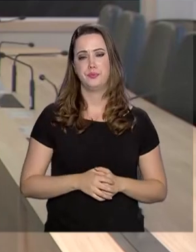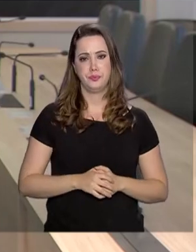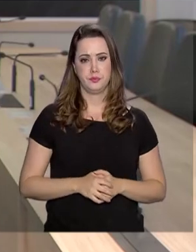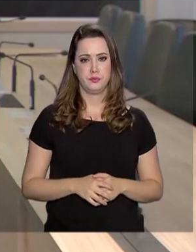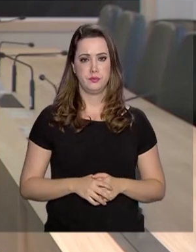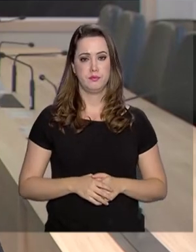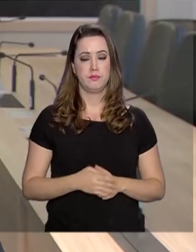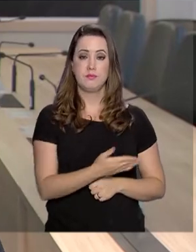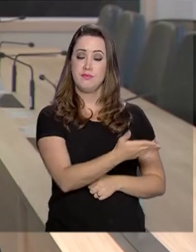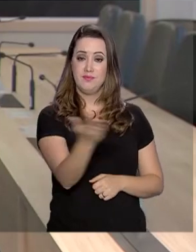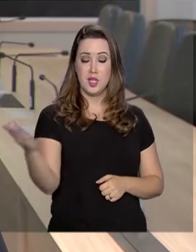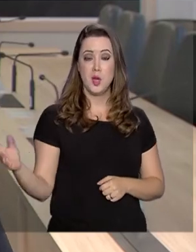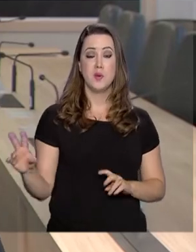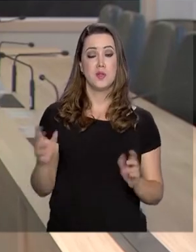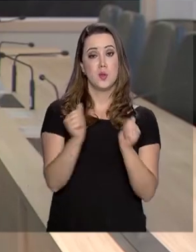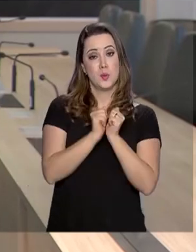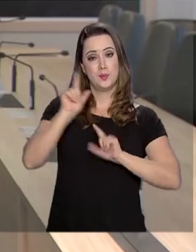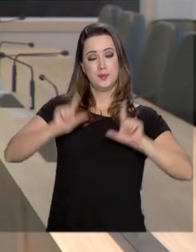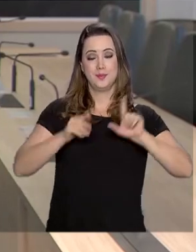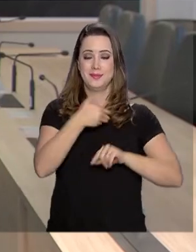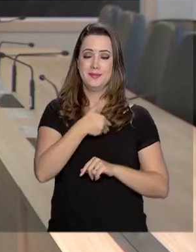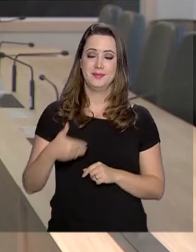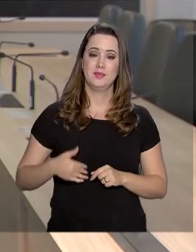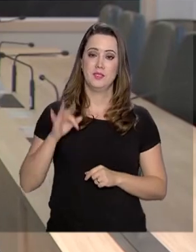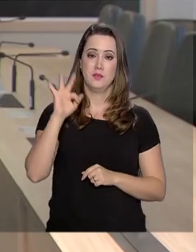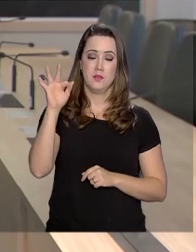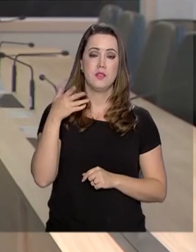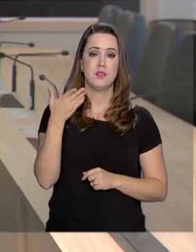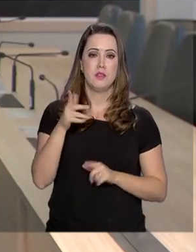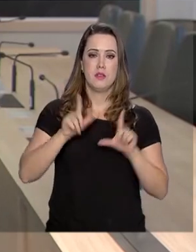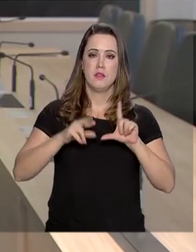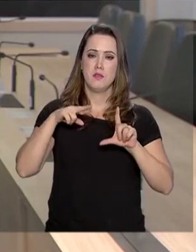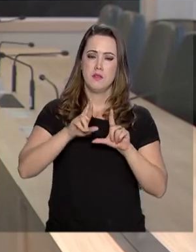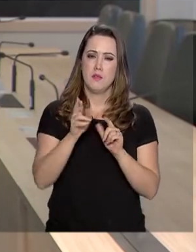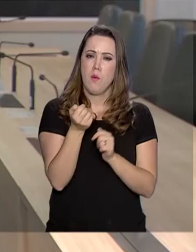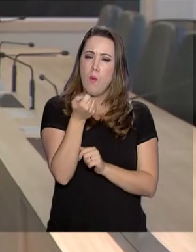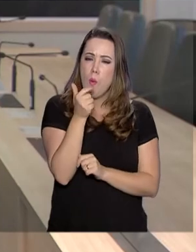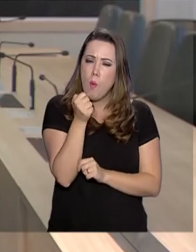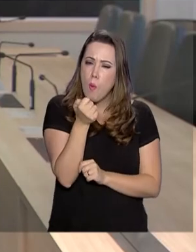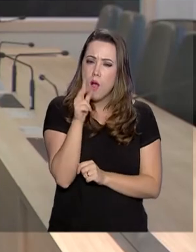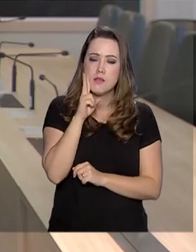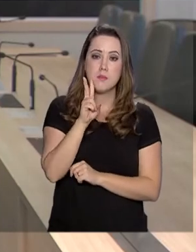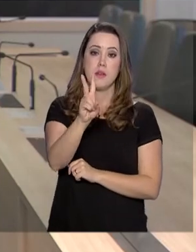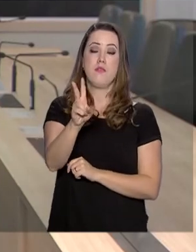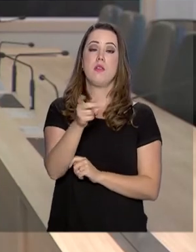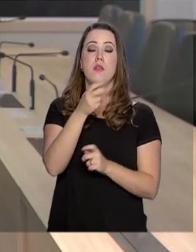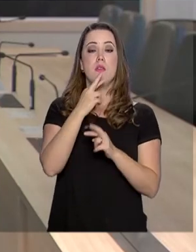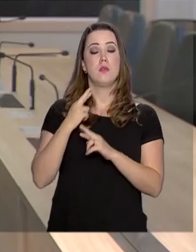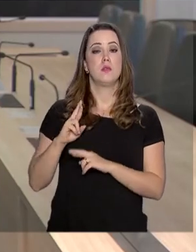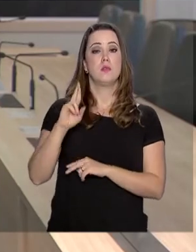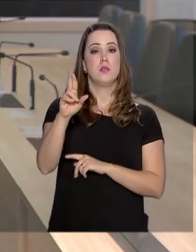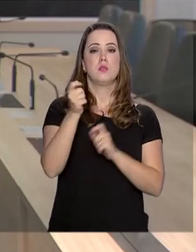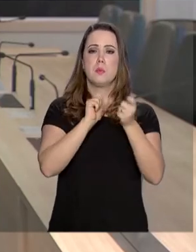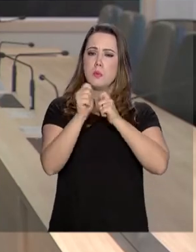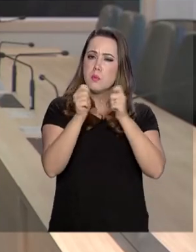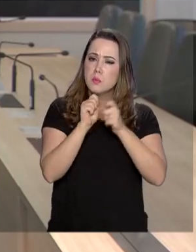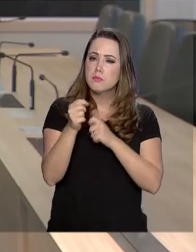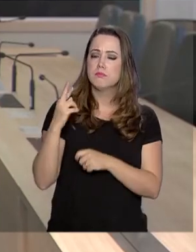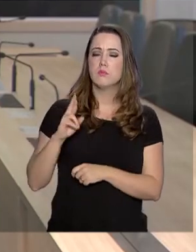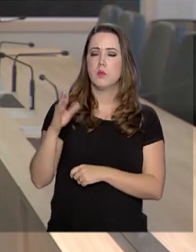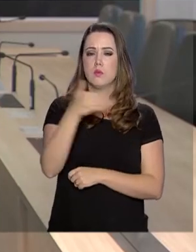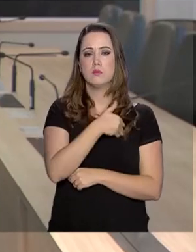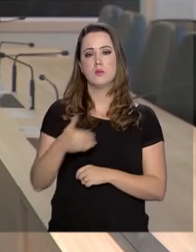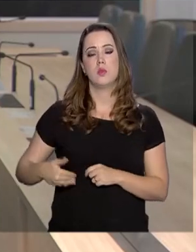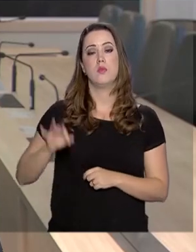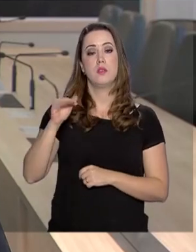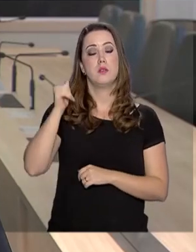E você pode continuar conosco aqui na TV NBR, daqui a pouquinho nós vamos interromper a programação para ouvir do Palácio do Planalto o porta-voz do governo,